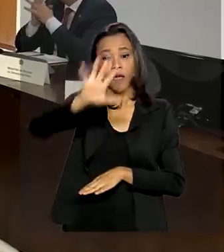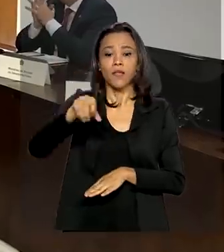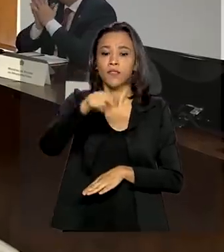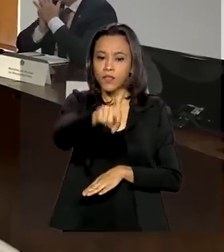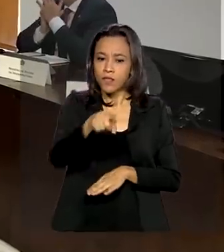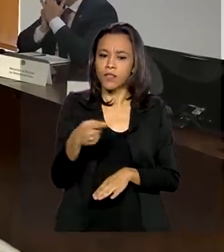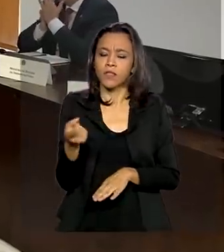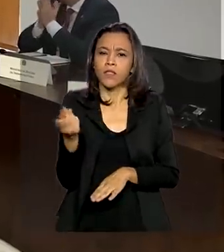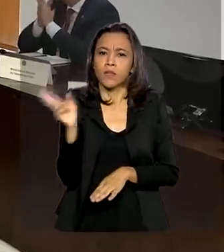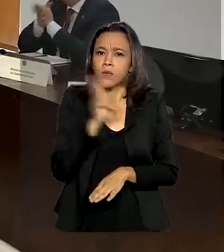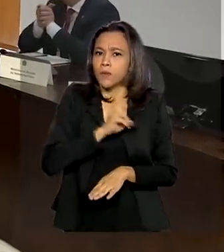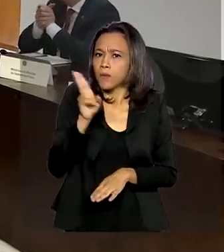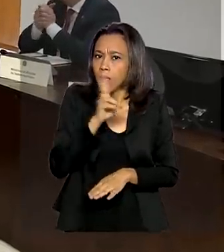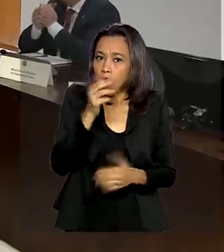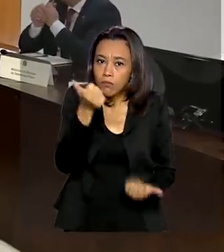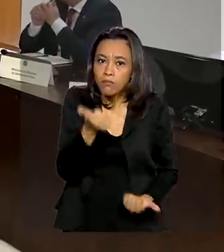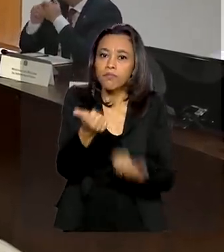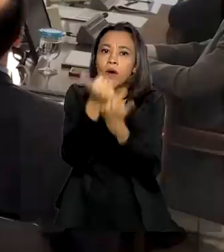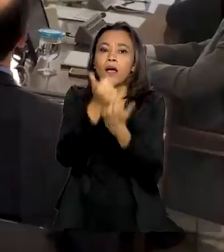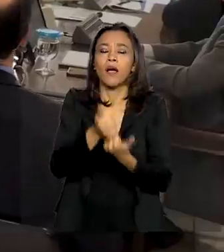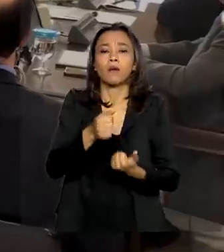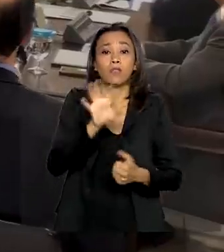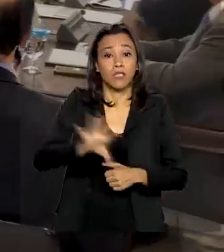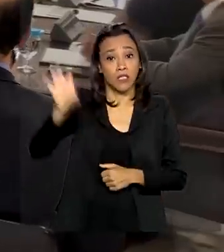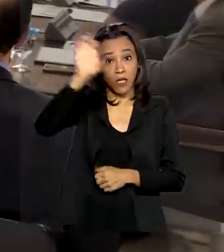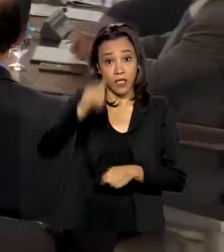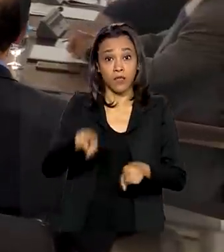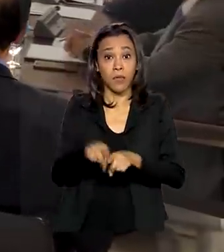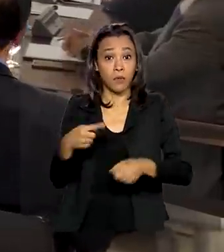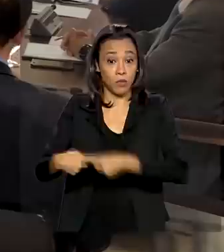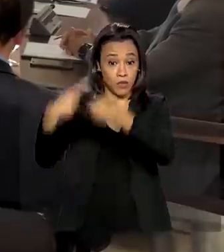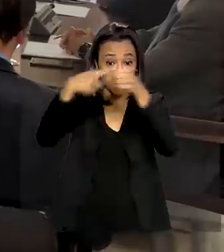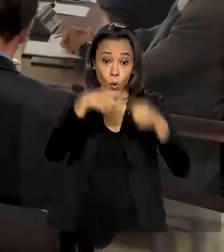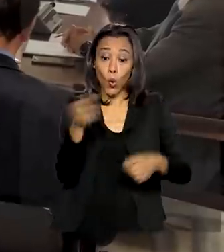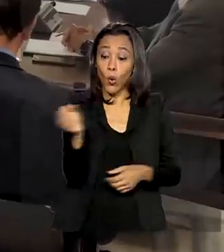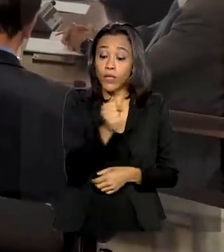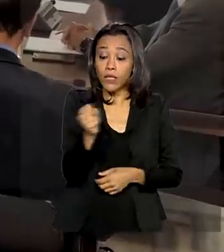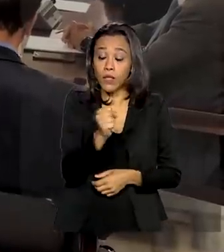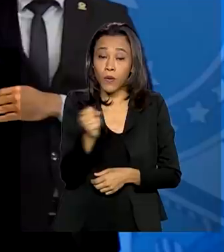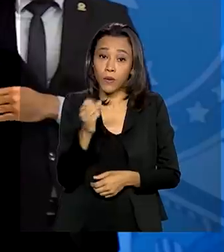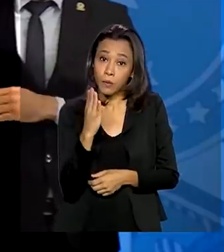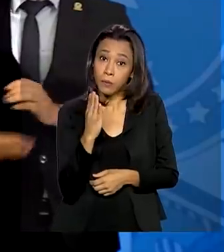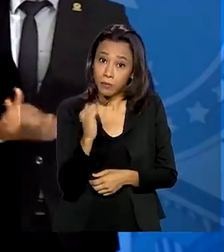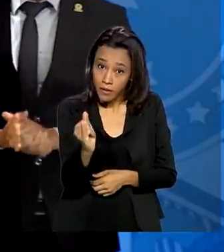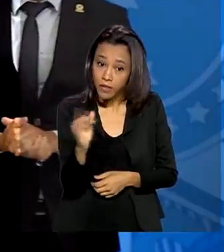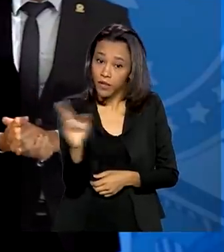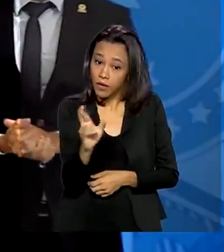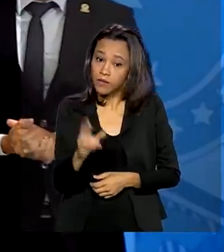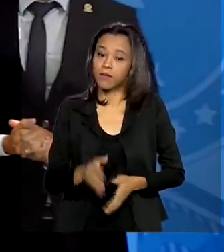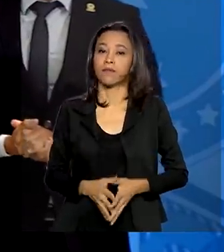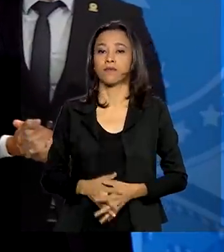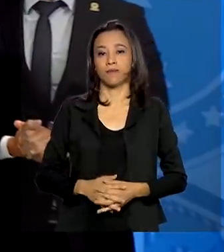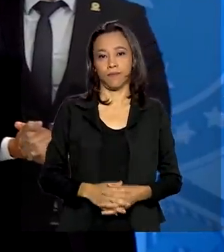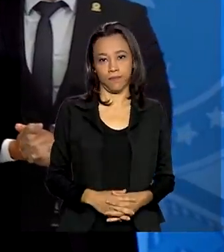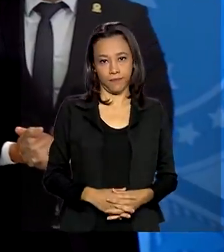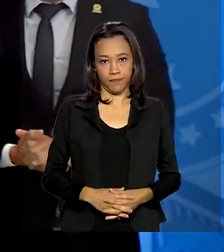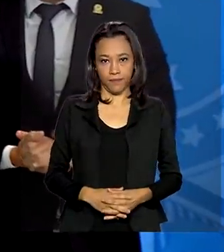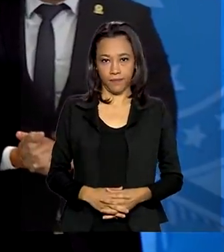estados e municípios que ultrapassam 88 bilhões de reais. O que mais imperou